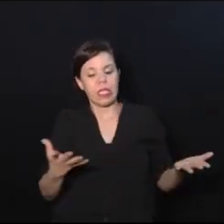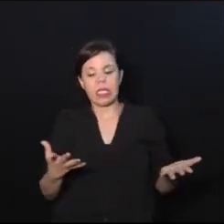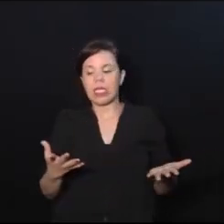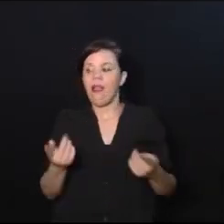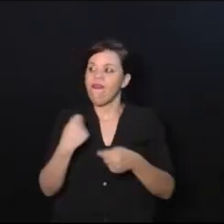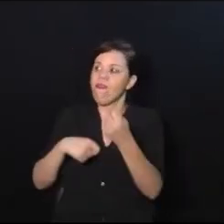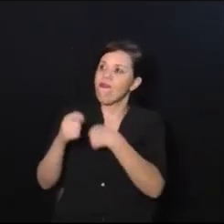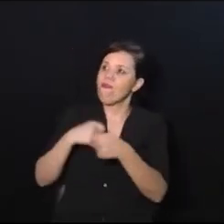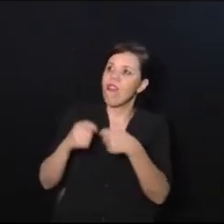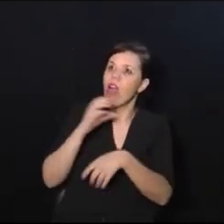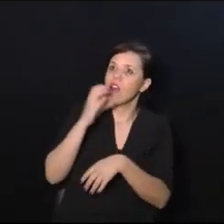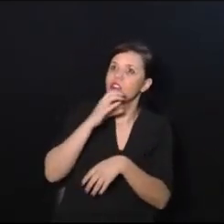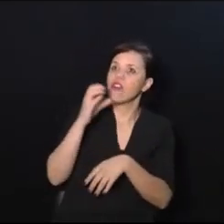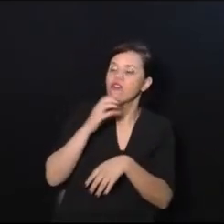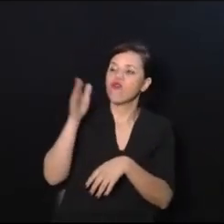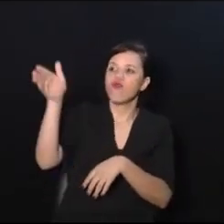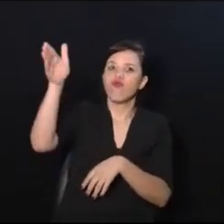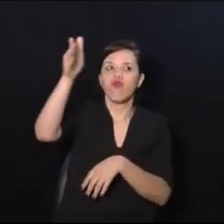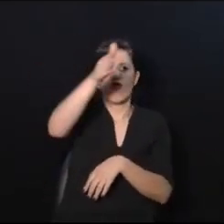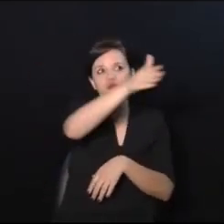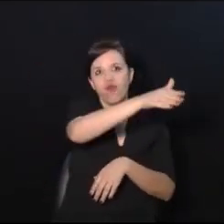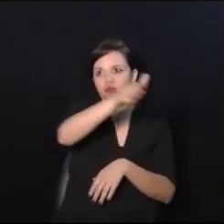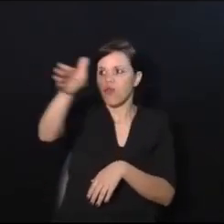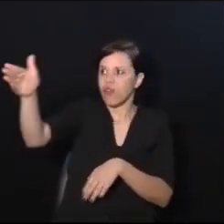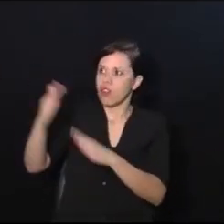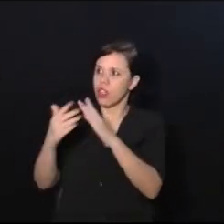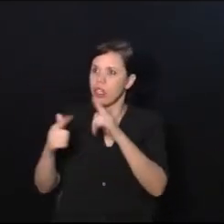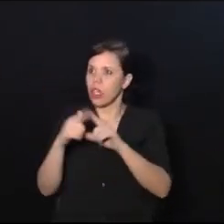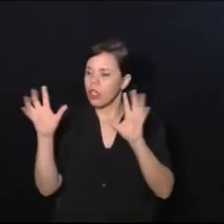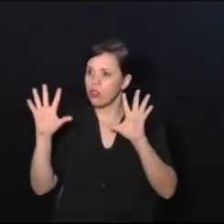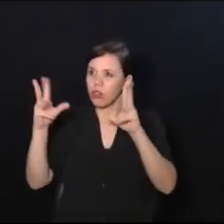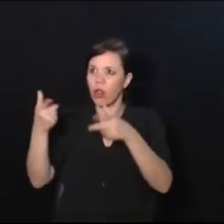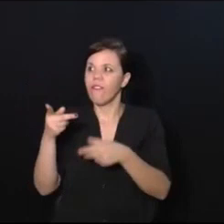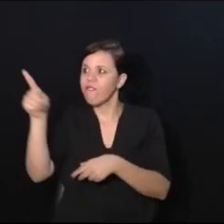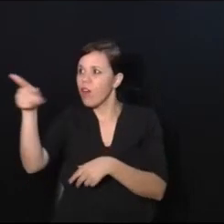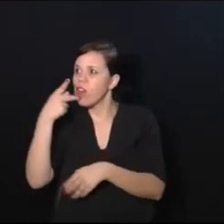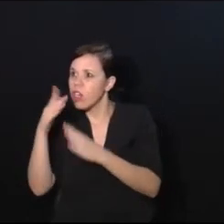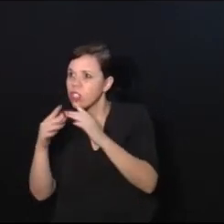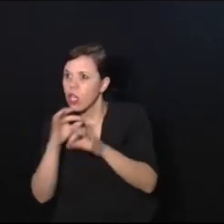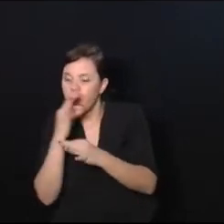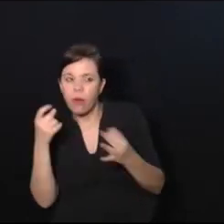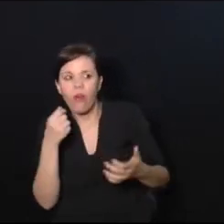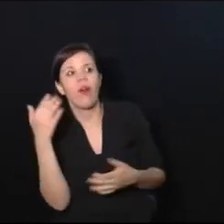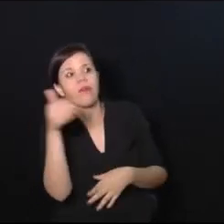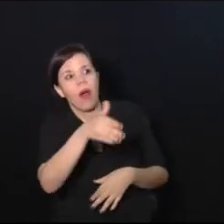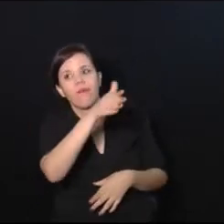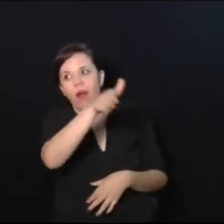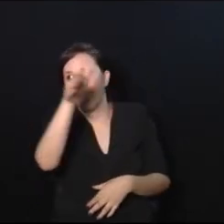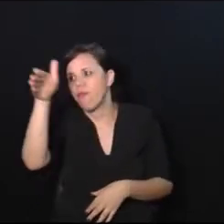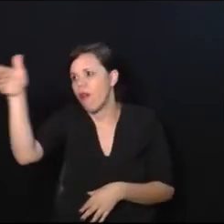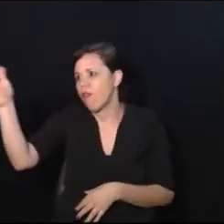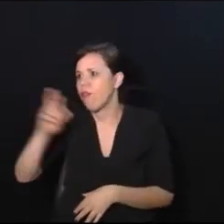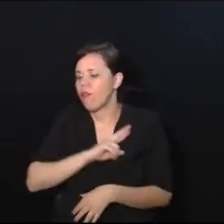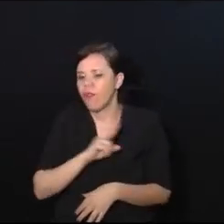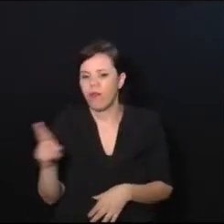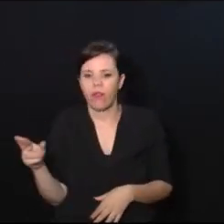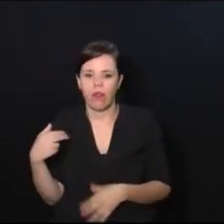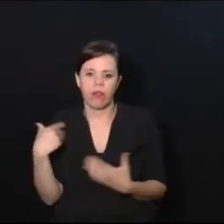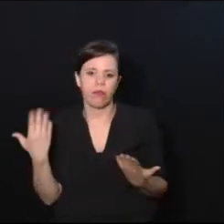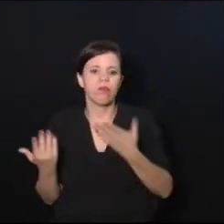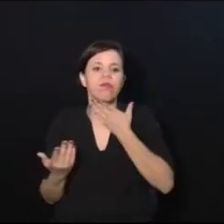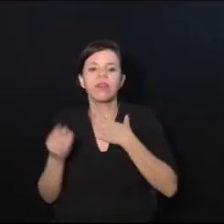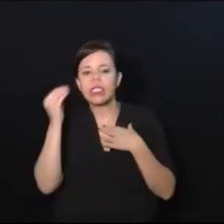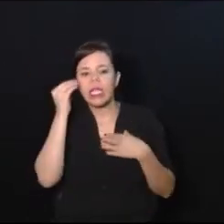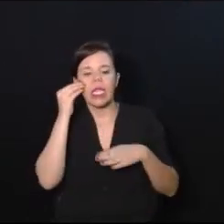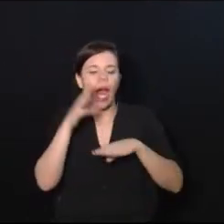Aí corre com a pessoa para todos os tipos de igreja possível, a fulano falou que a igreja dele é boa, então vamos para lá, e depois o outro fala que em